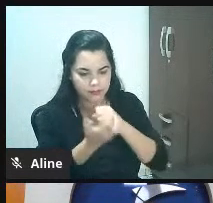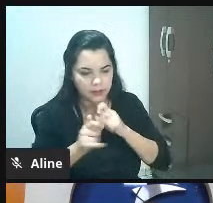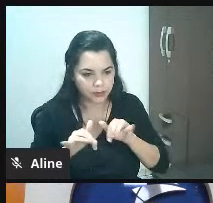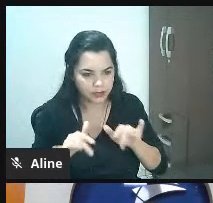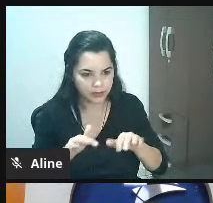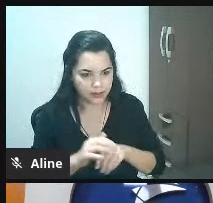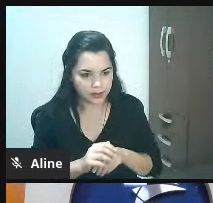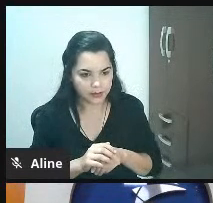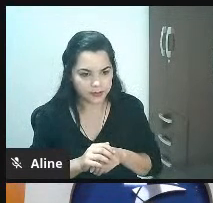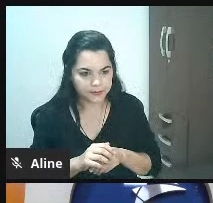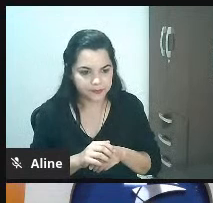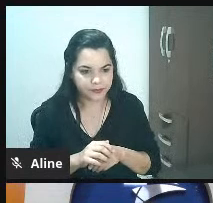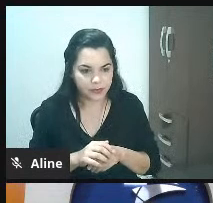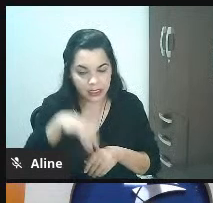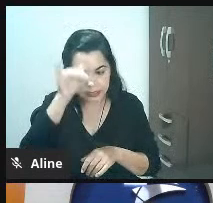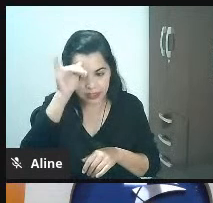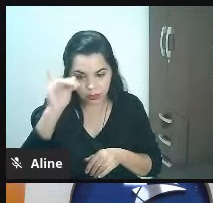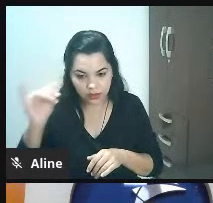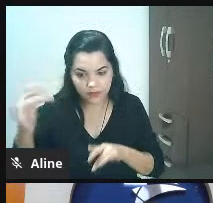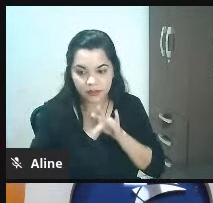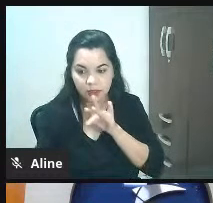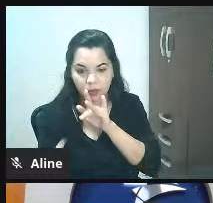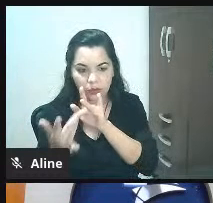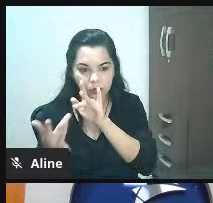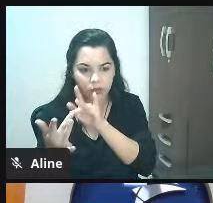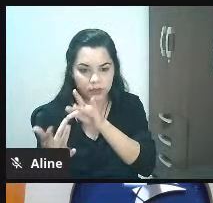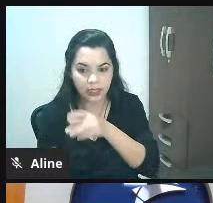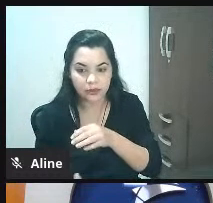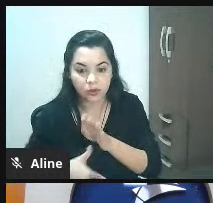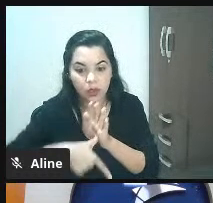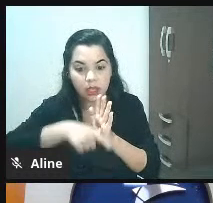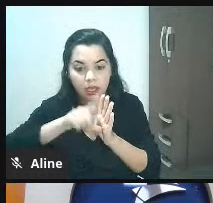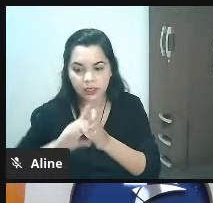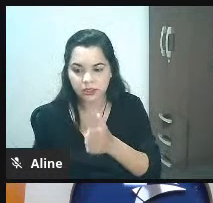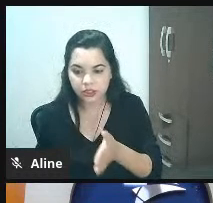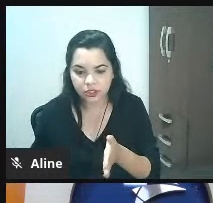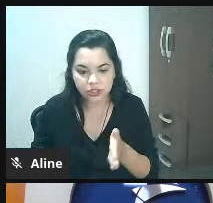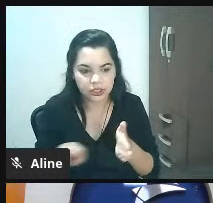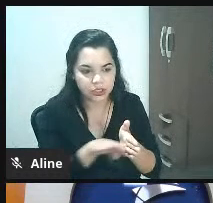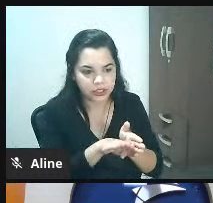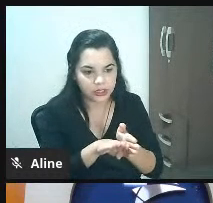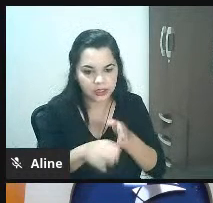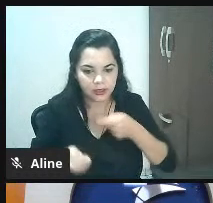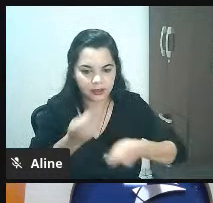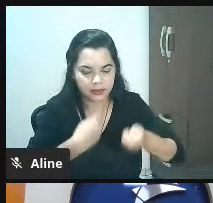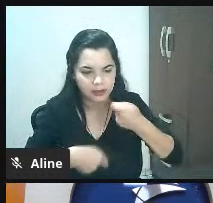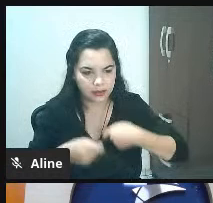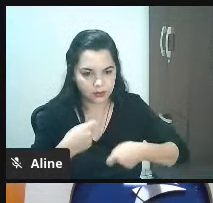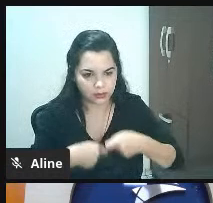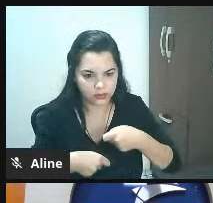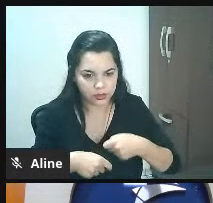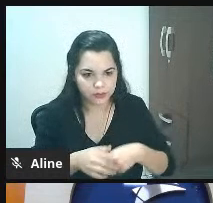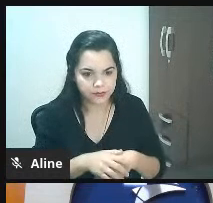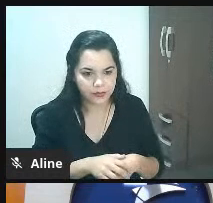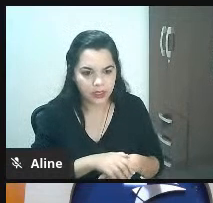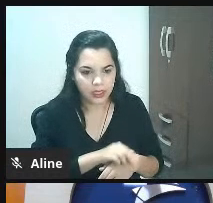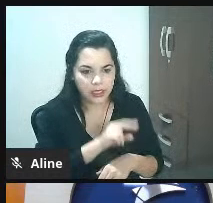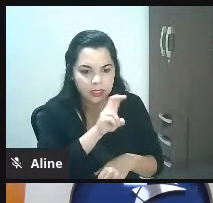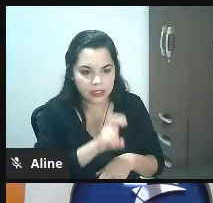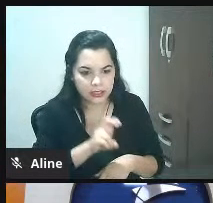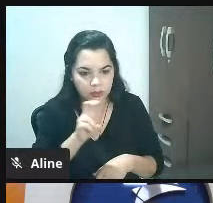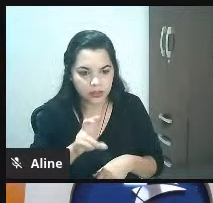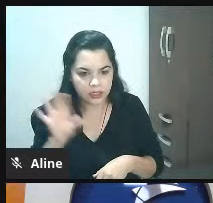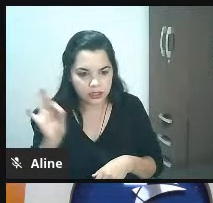ajudar as pessoas a escolherem os produtos antes de chegarem na loja 55% querem comprar sem contato